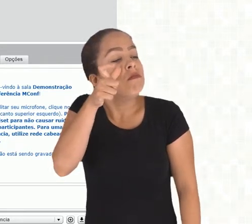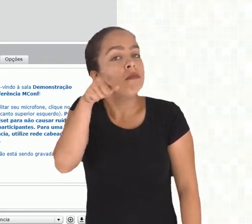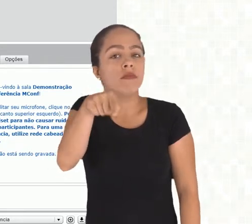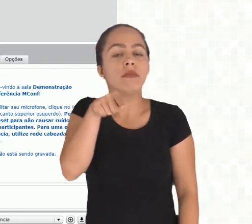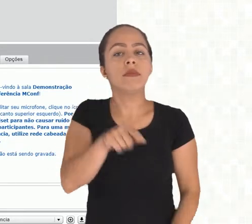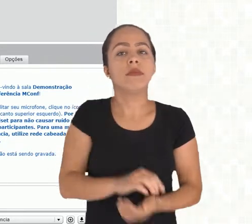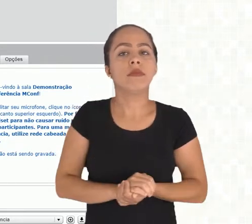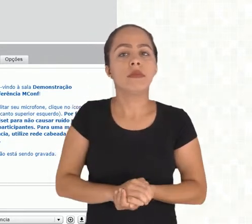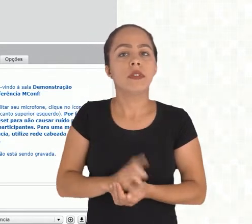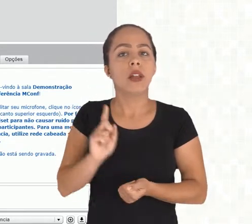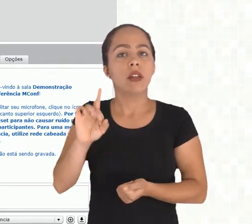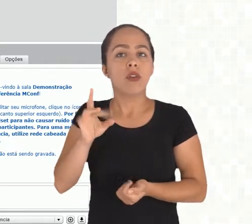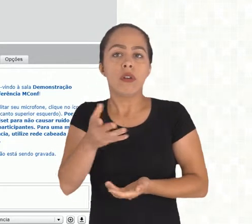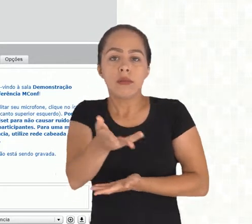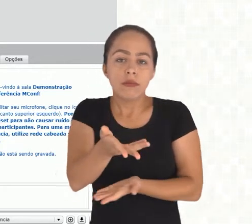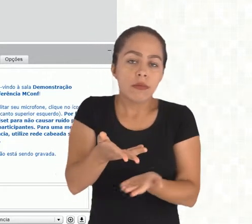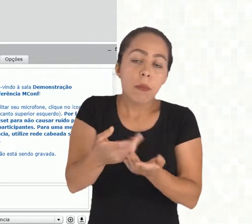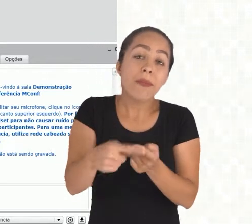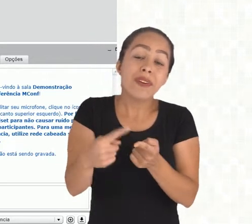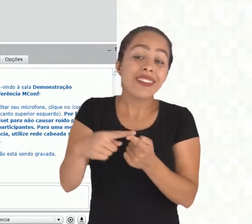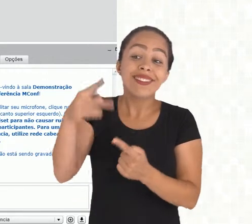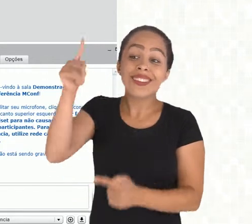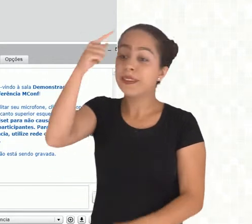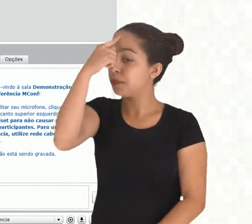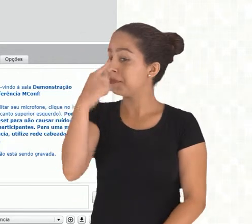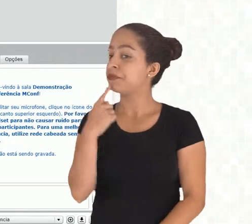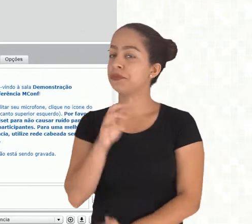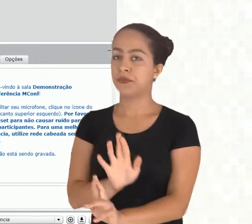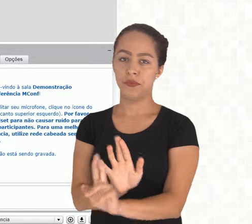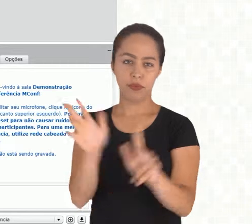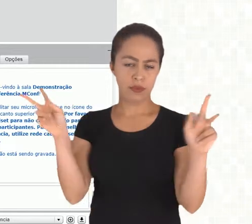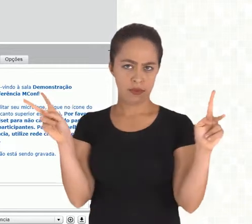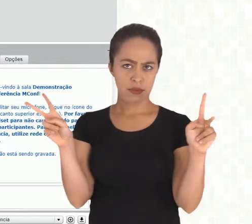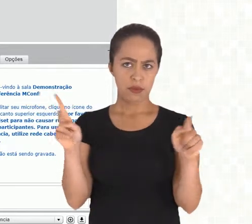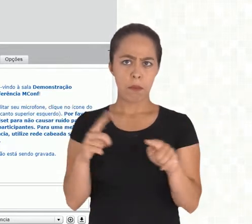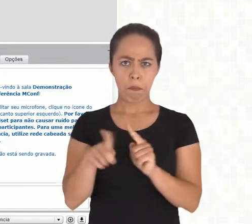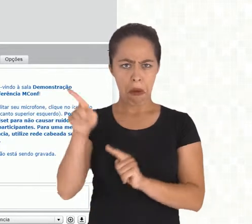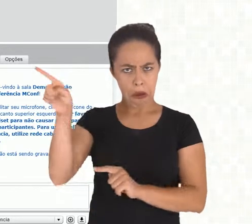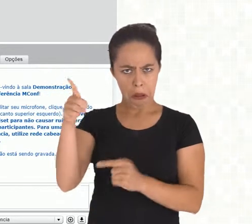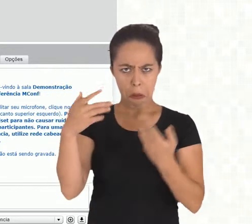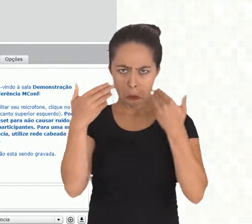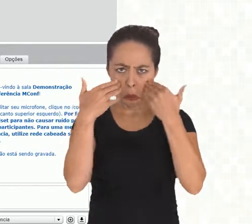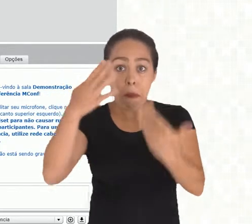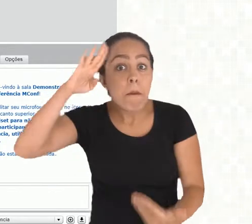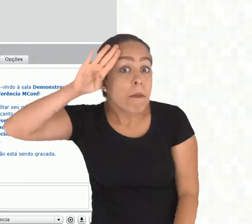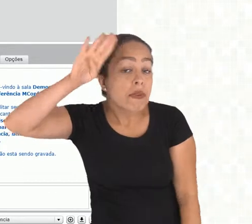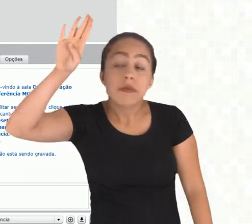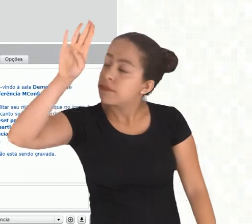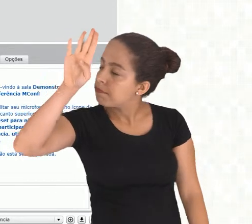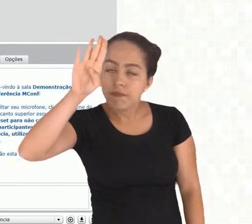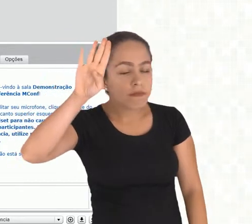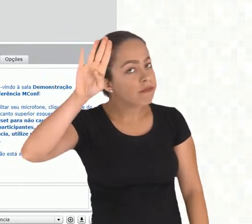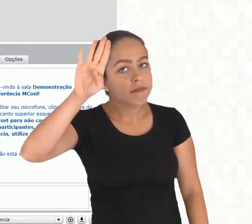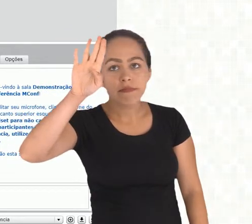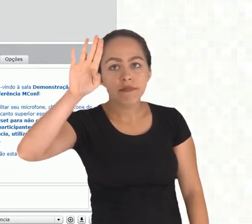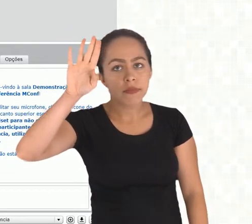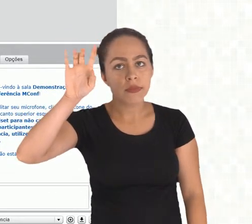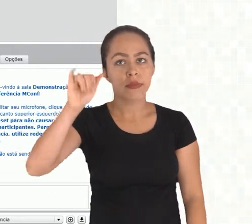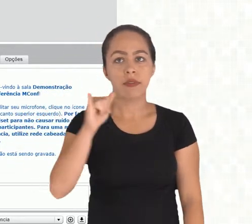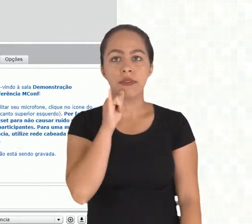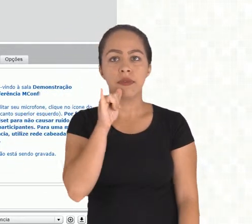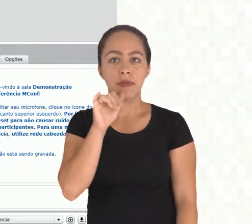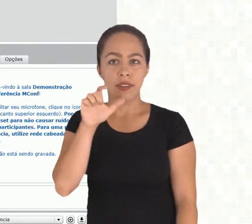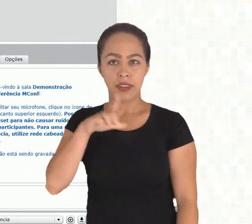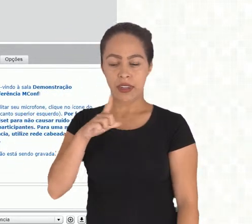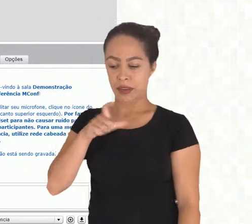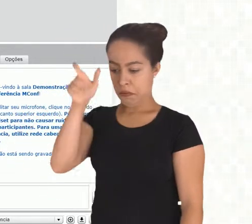Neste caso, ela entra como moderador por causa do perfil que ela está usando, mas vocês veem que ela não é apresentadora. Esse papelzinho aqui,